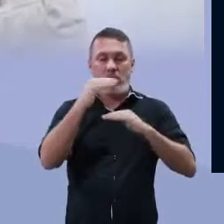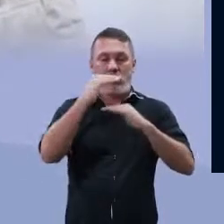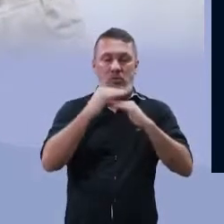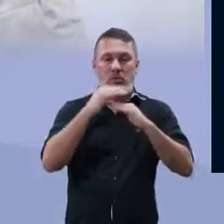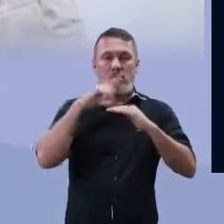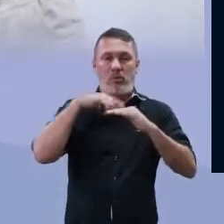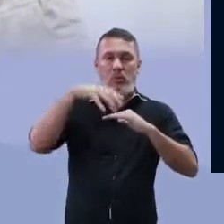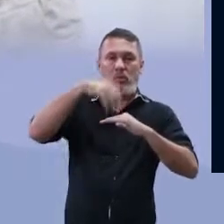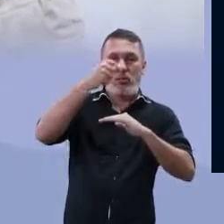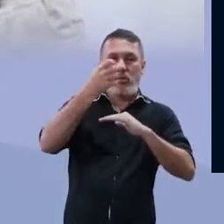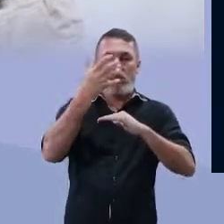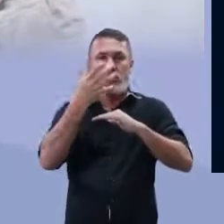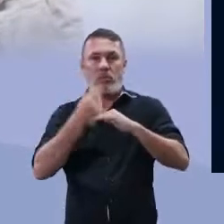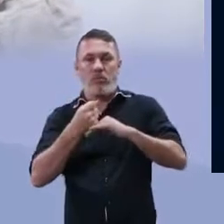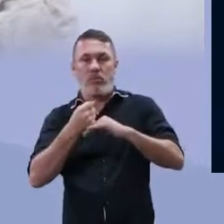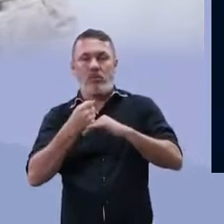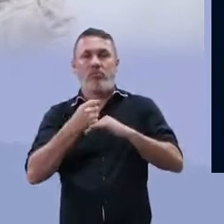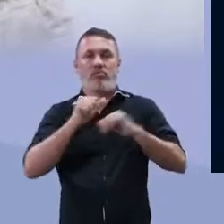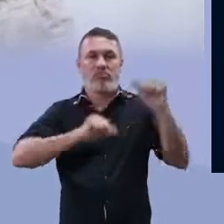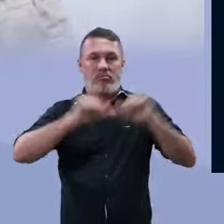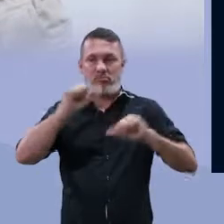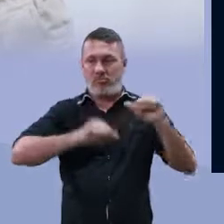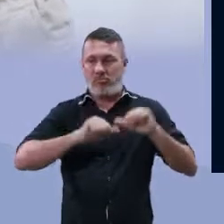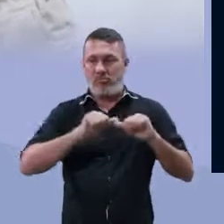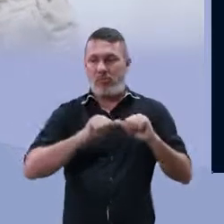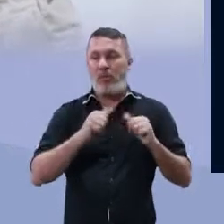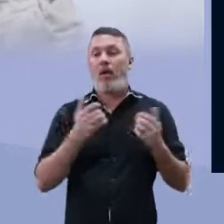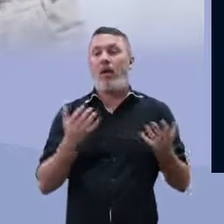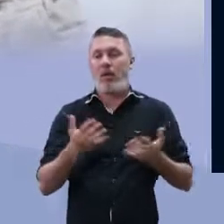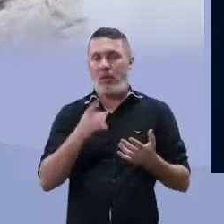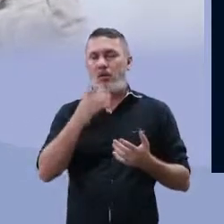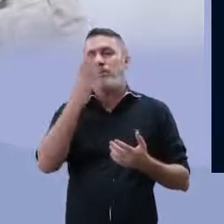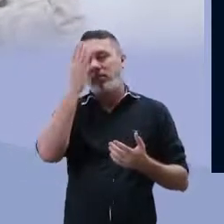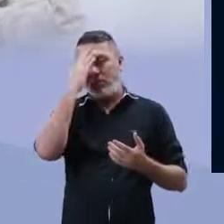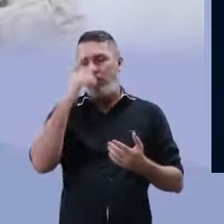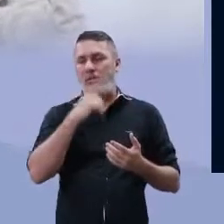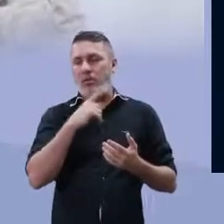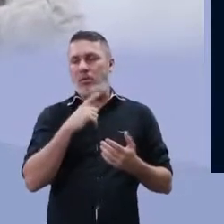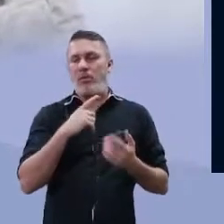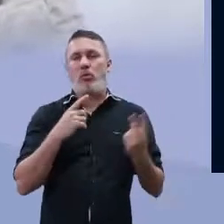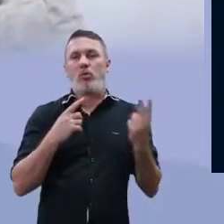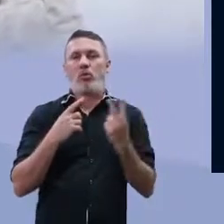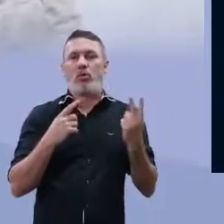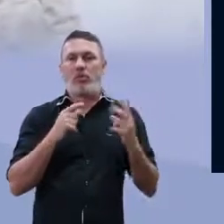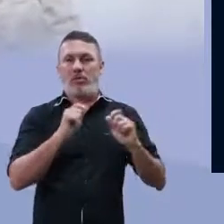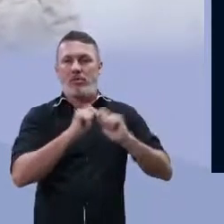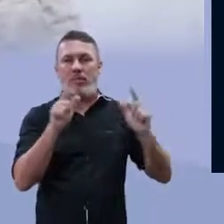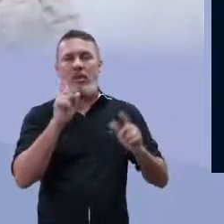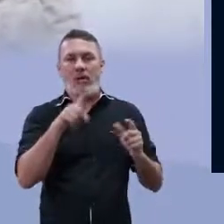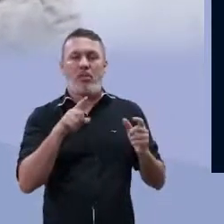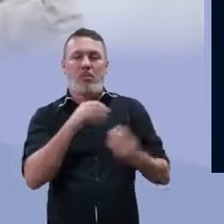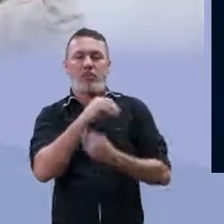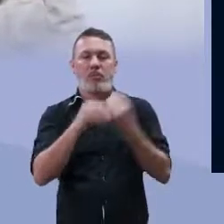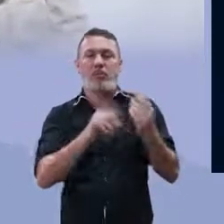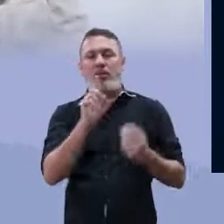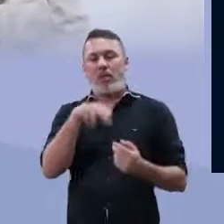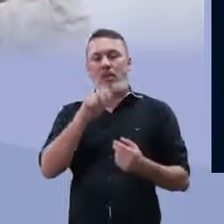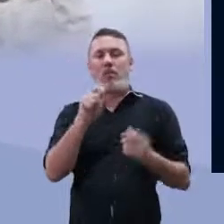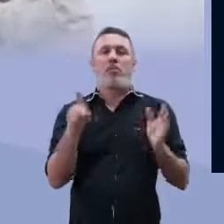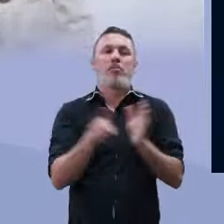formada, uma bactéria passa esse plasmídio para a outra. Agora a gente tem as duas